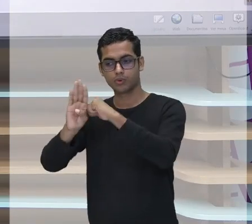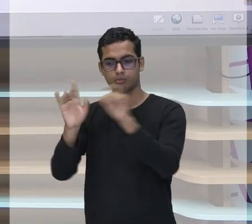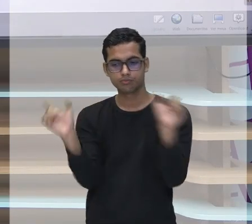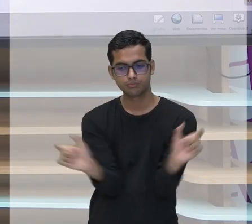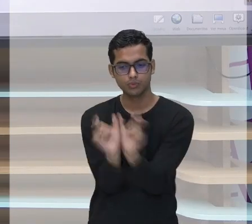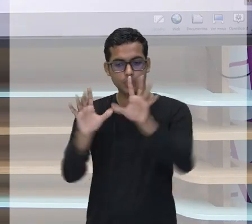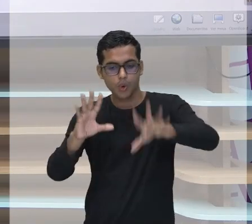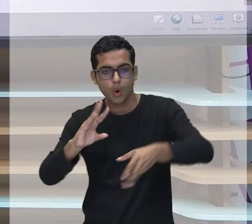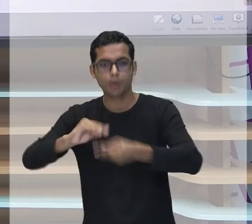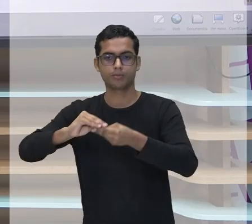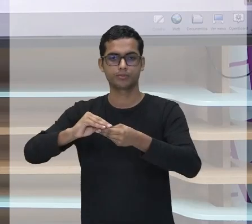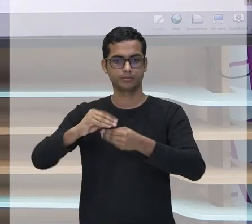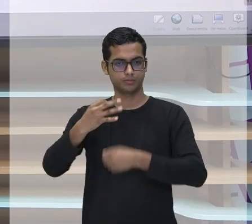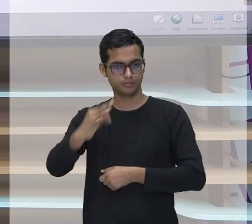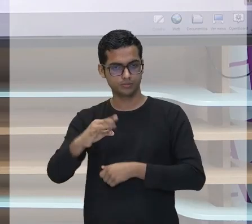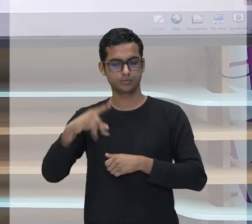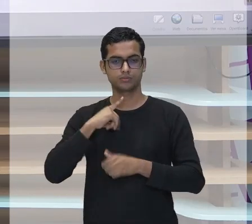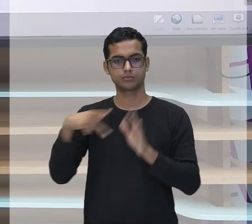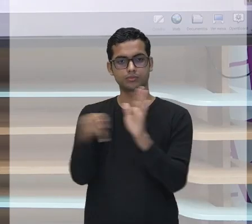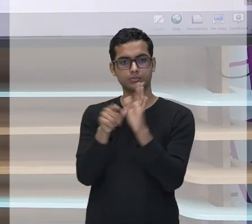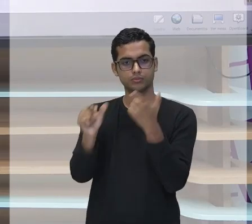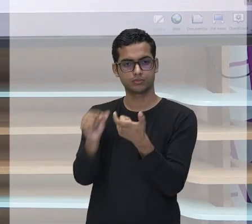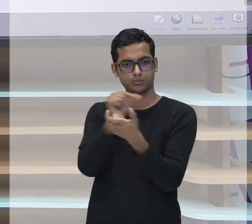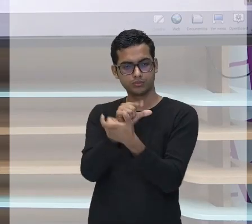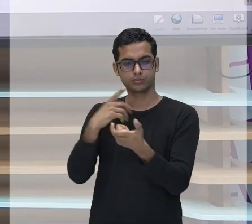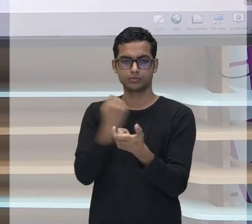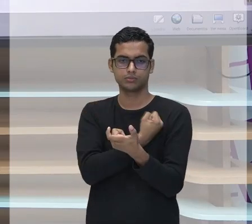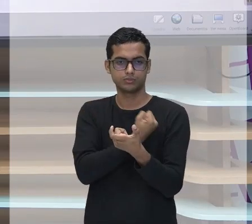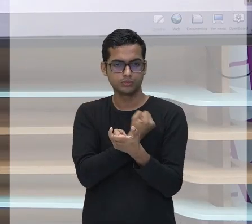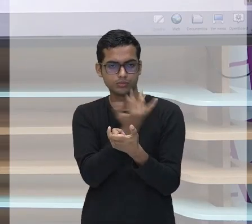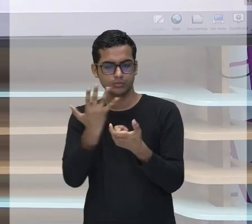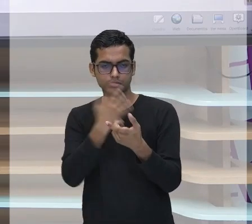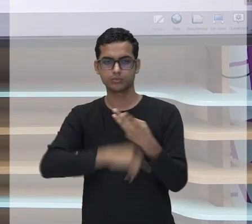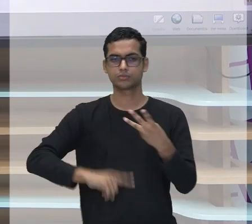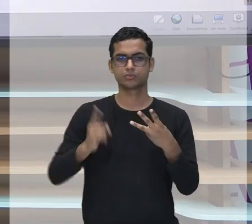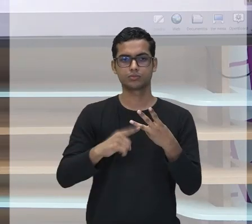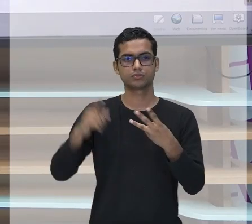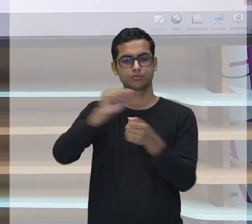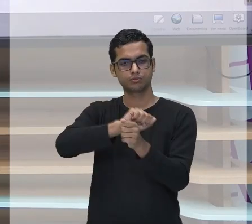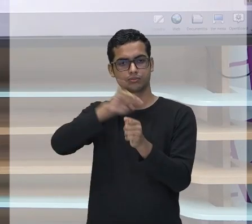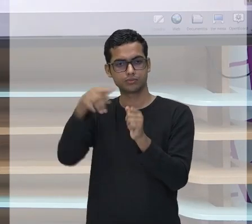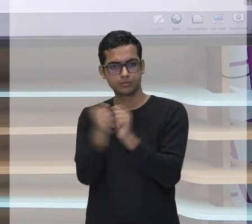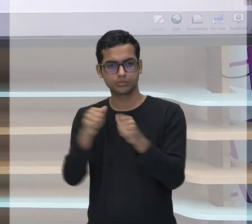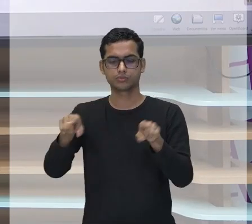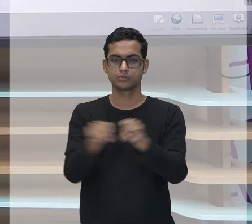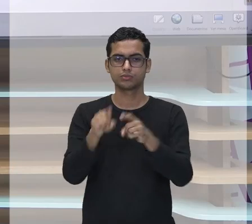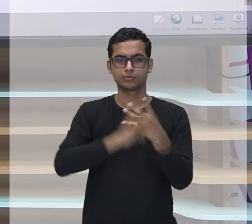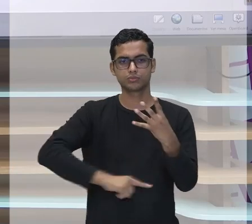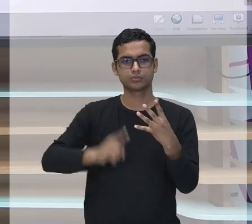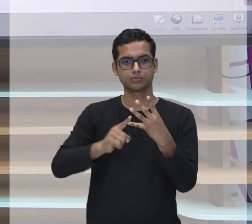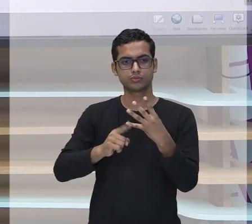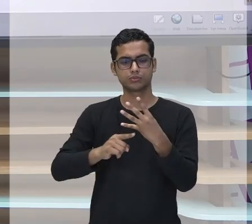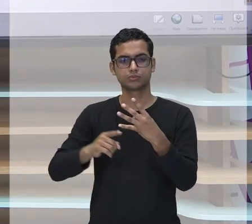Então, nós temos o artigo, o numeral, o adjetivo, a locução adjetiva, que tem o mesmo papel,